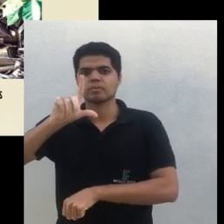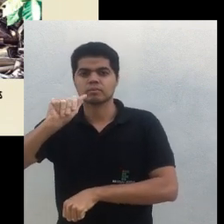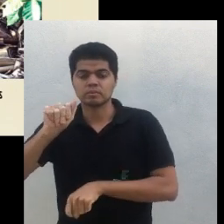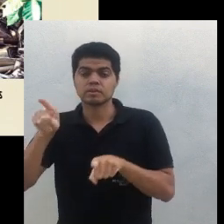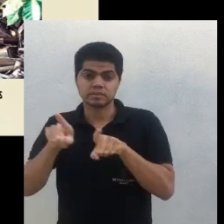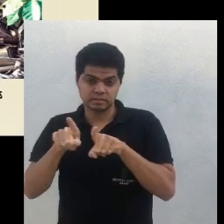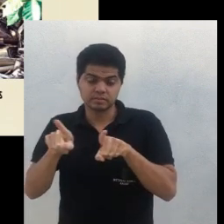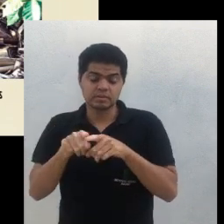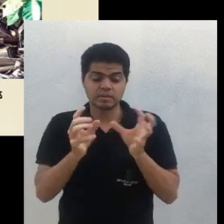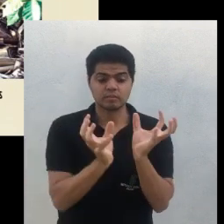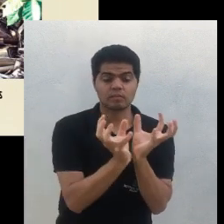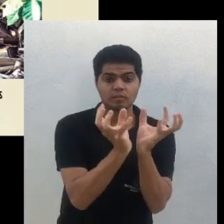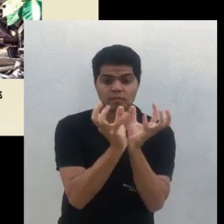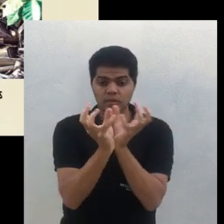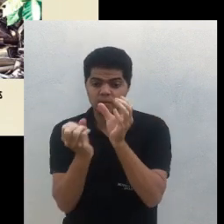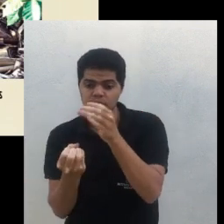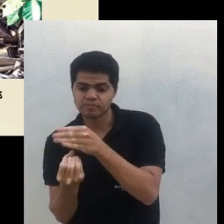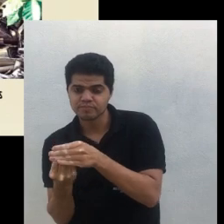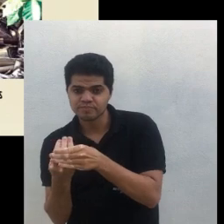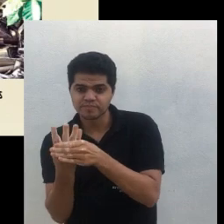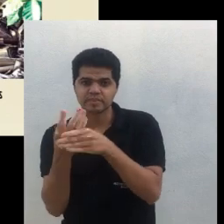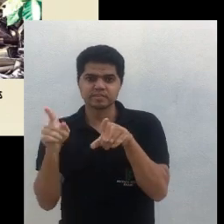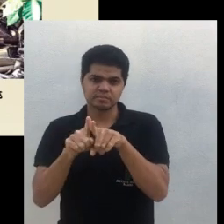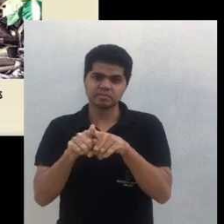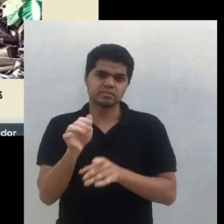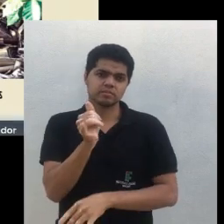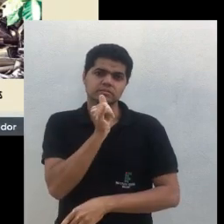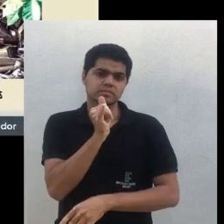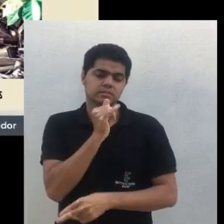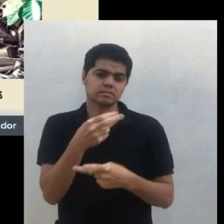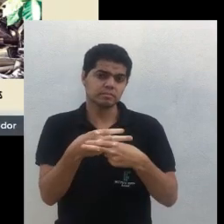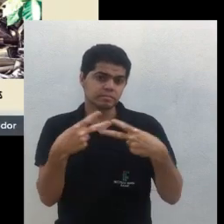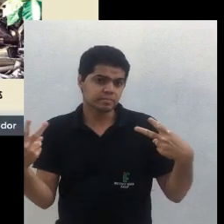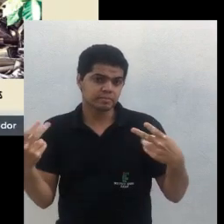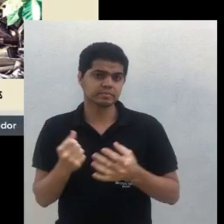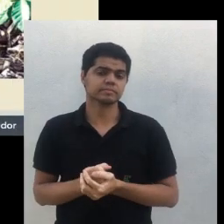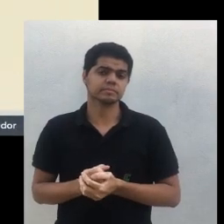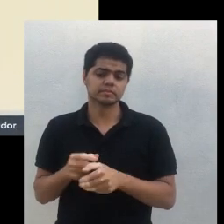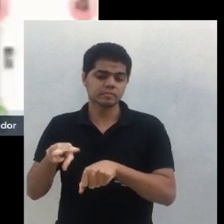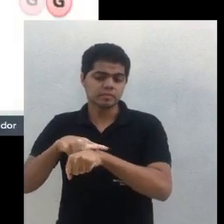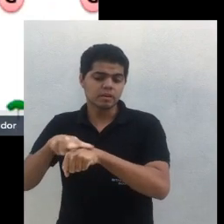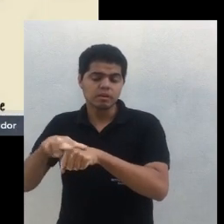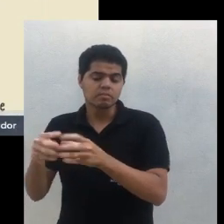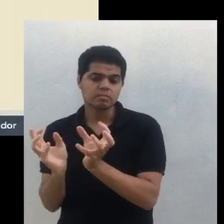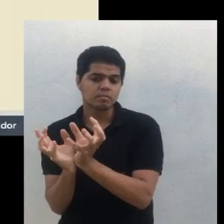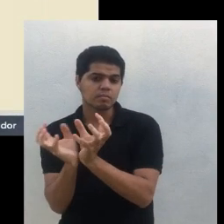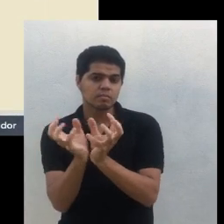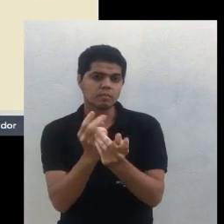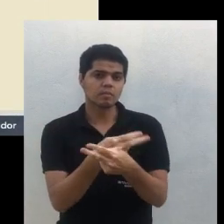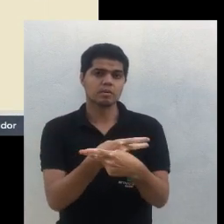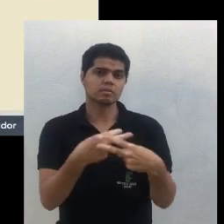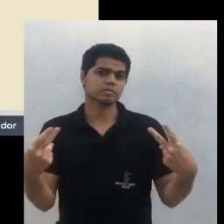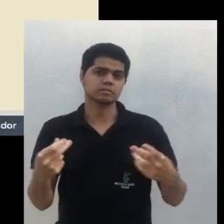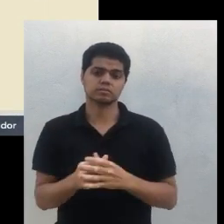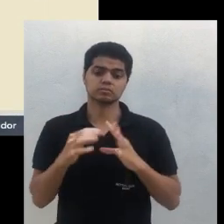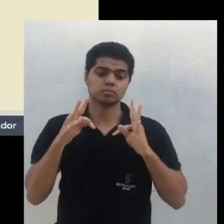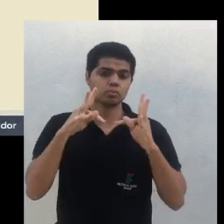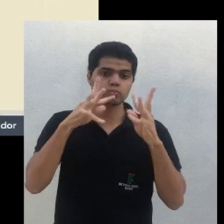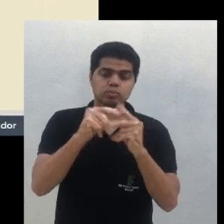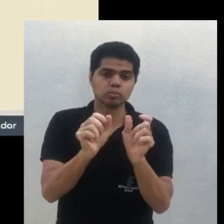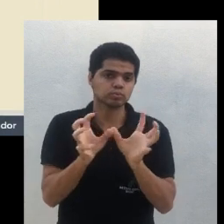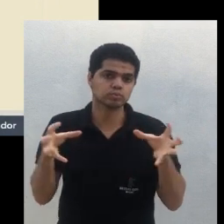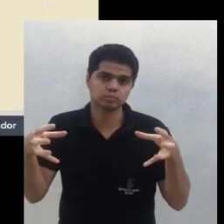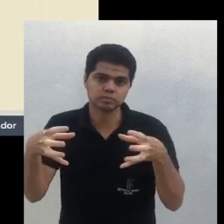do safra Nós vamos ter as plantas ali elas se complementando elas se ajudando mutuamente uma com a outra Aí um outro